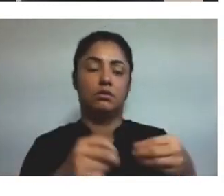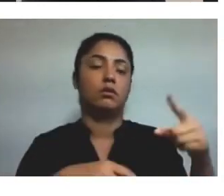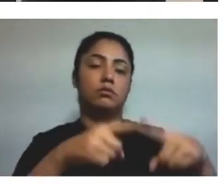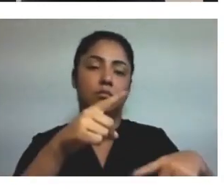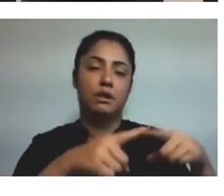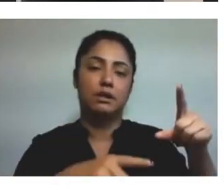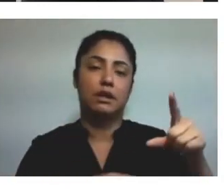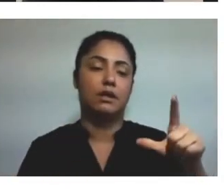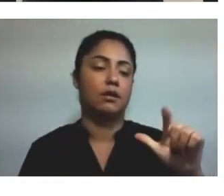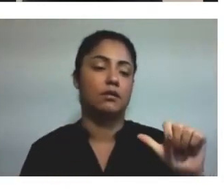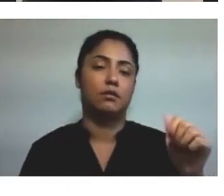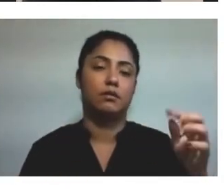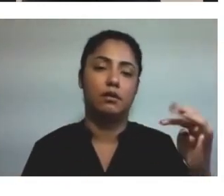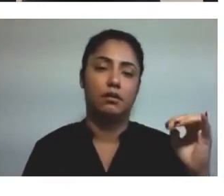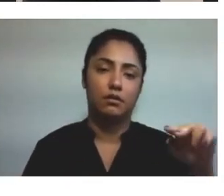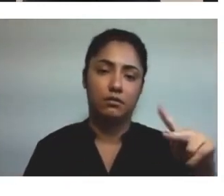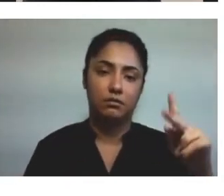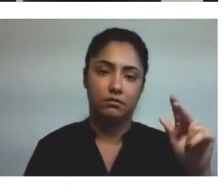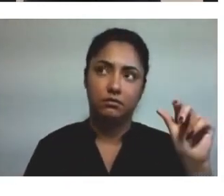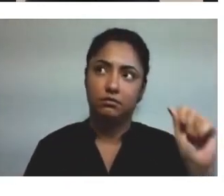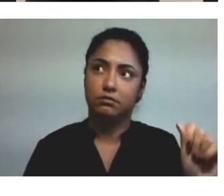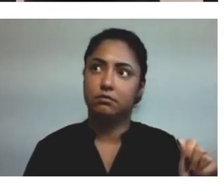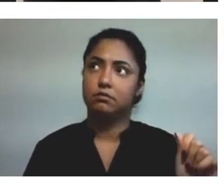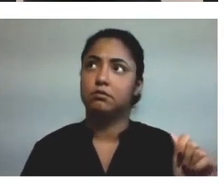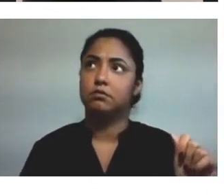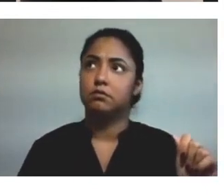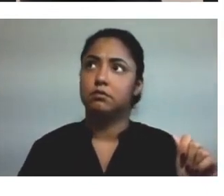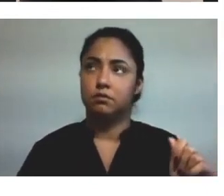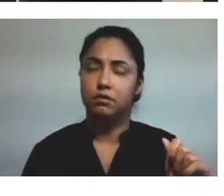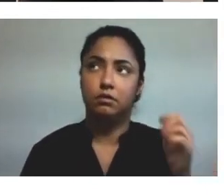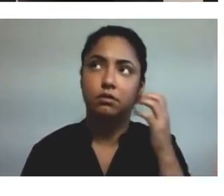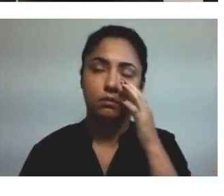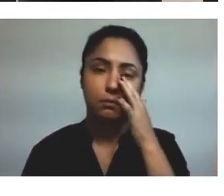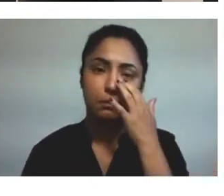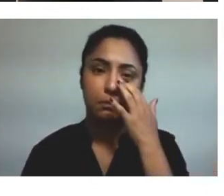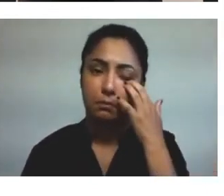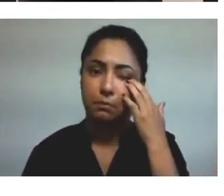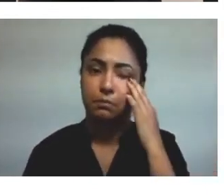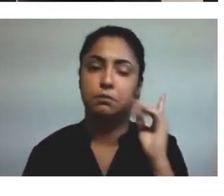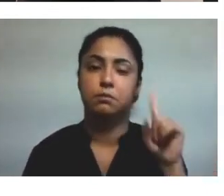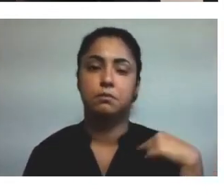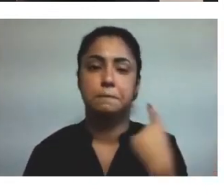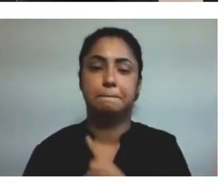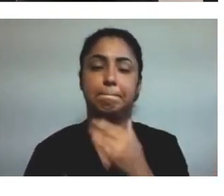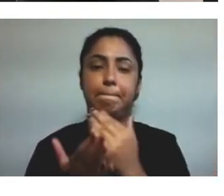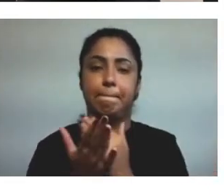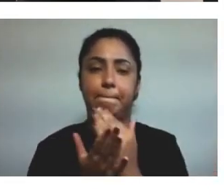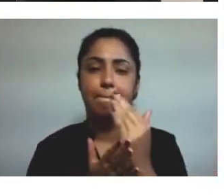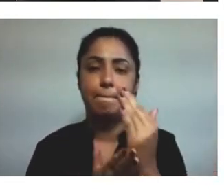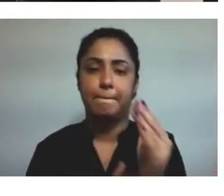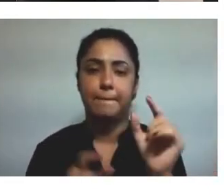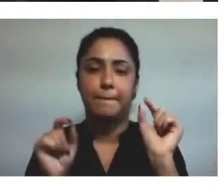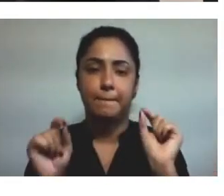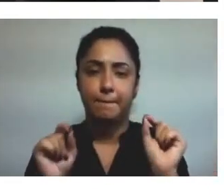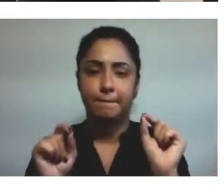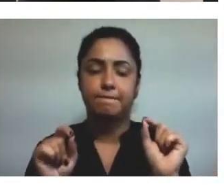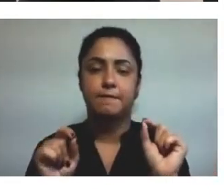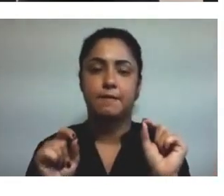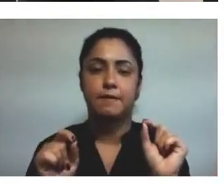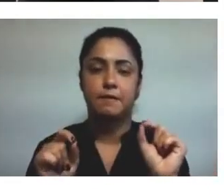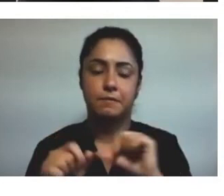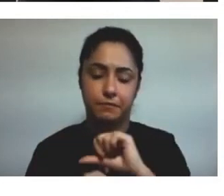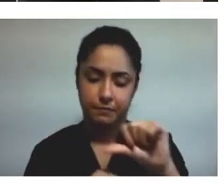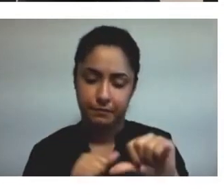retornávamos um livro, né? Se eu não me engano, se não me falha a memória, começamos trocando 20 latinhas por um livro.